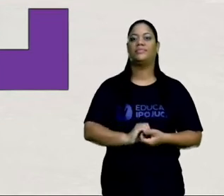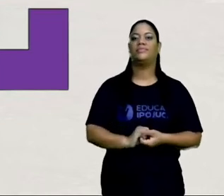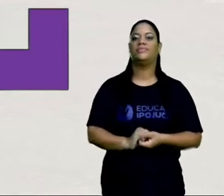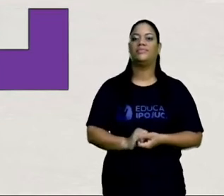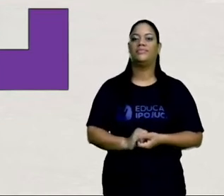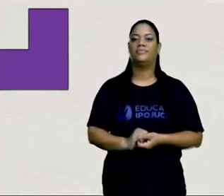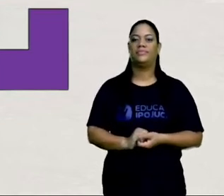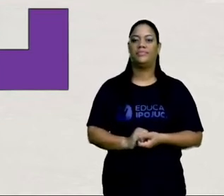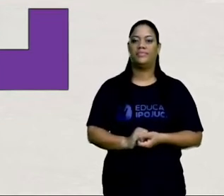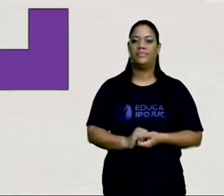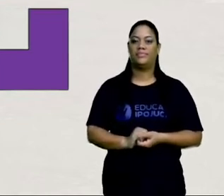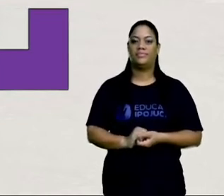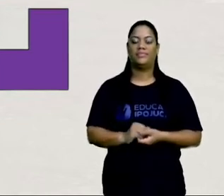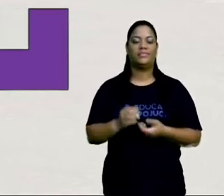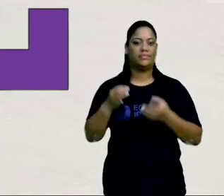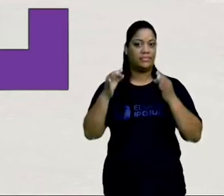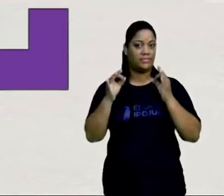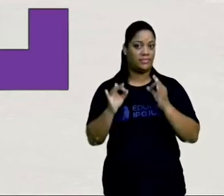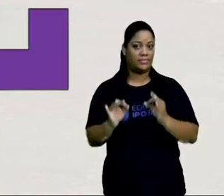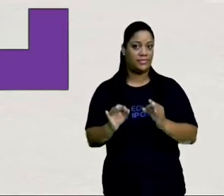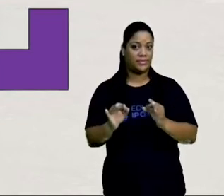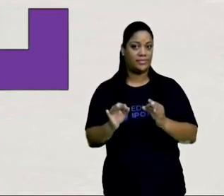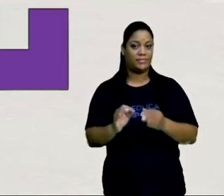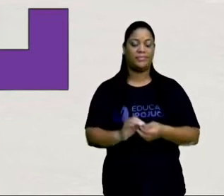Tá bom? Tranquilo até então, né?